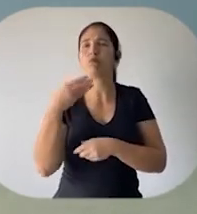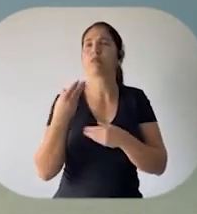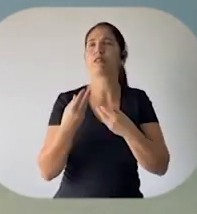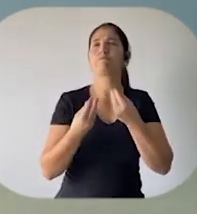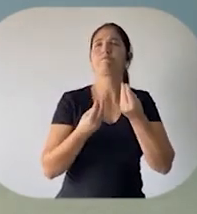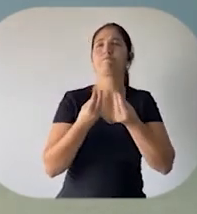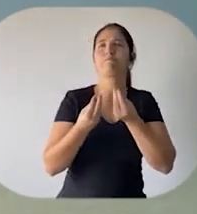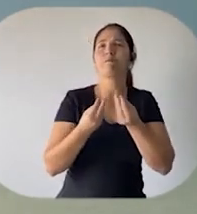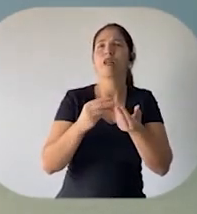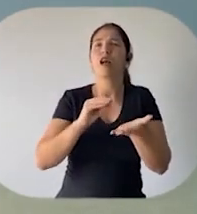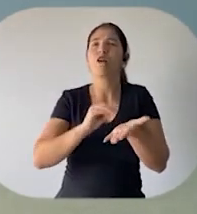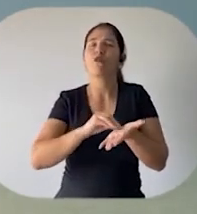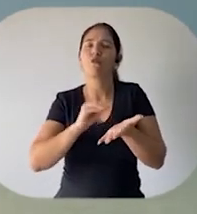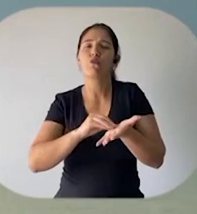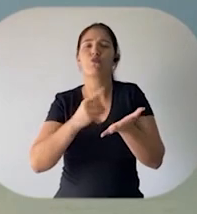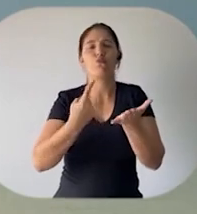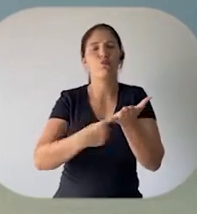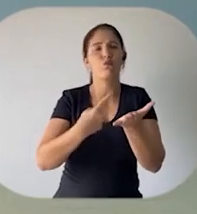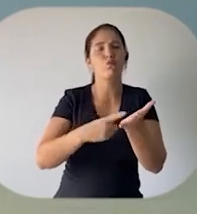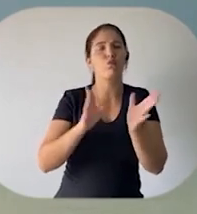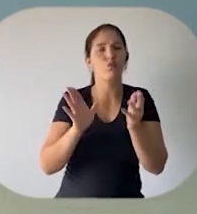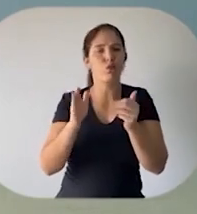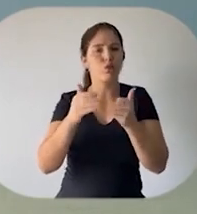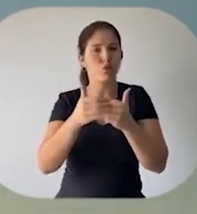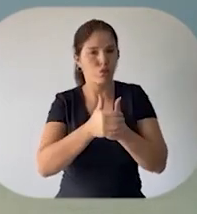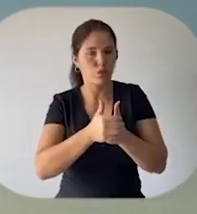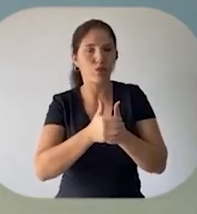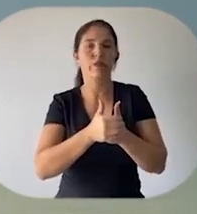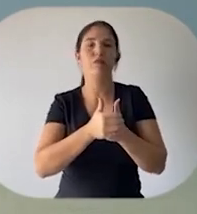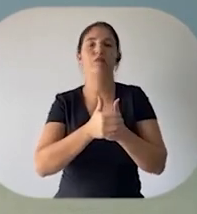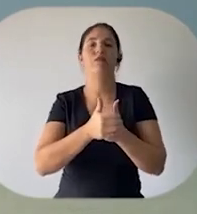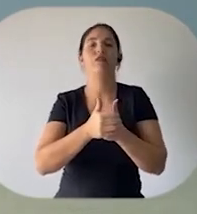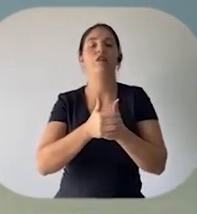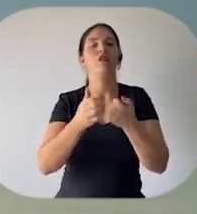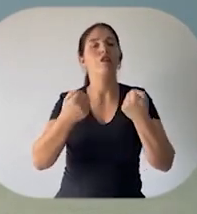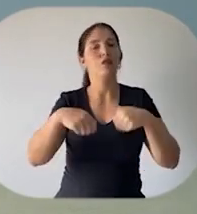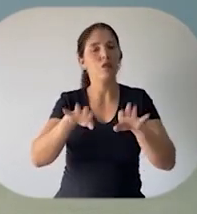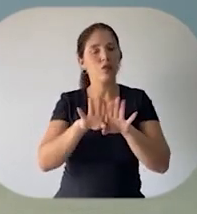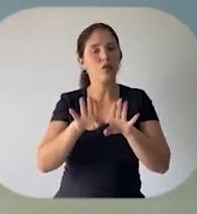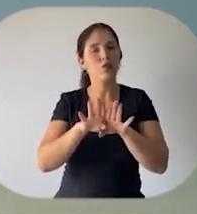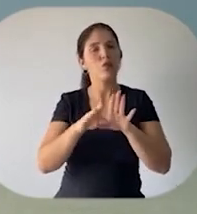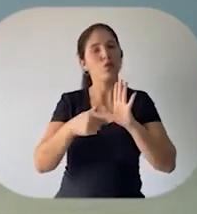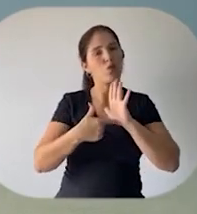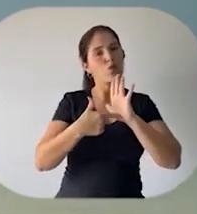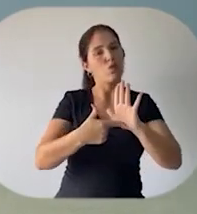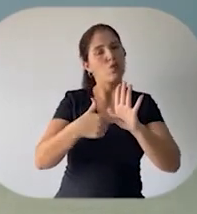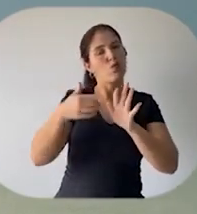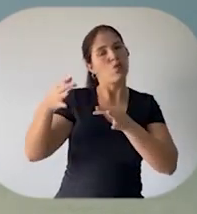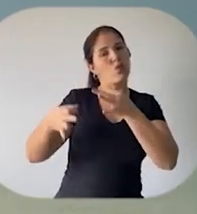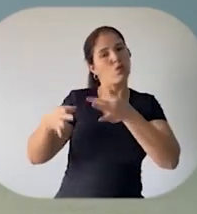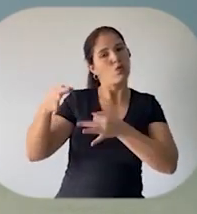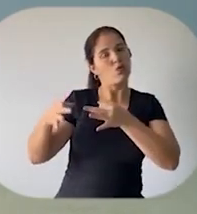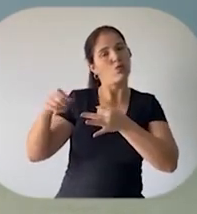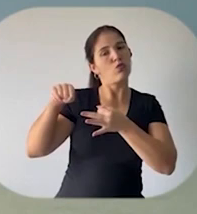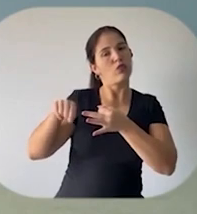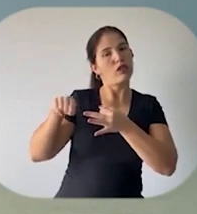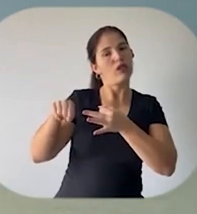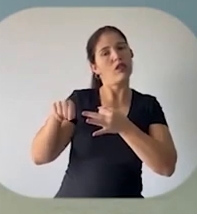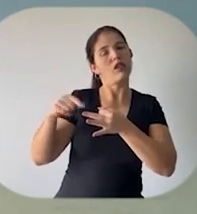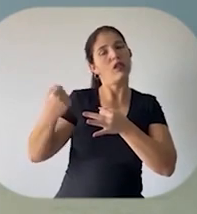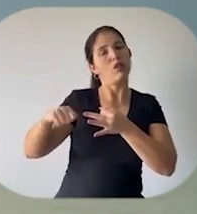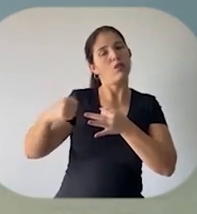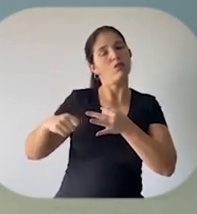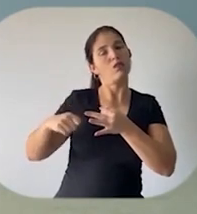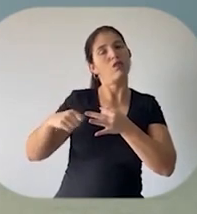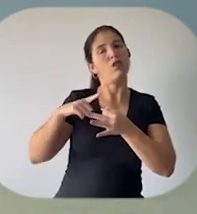naqueles casos em que há descumprimento de medidas protetivas de urgência, até mesmo a representação ao juízo competente